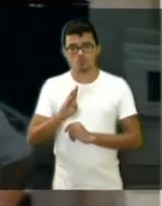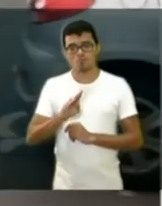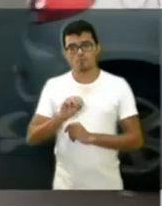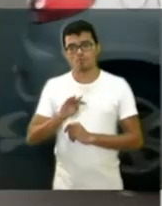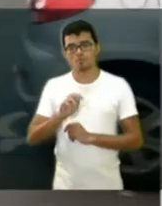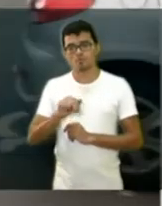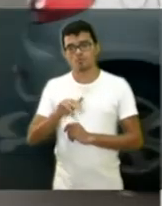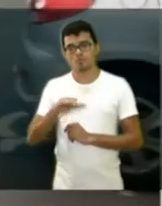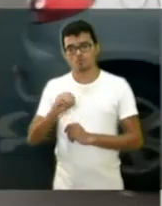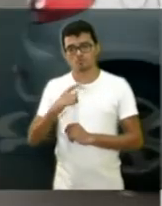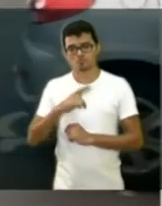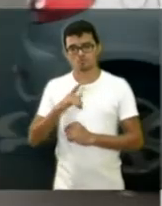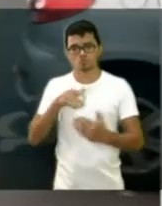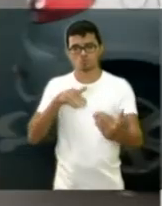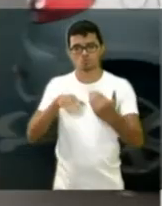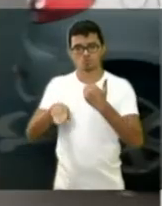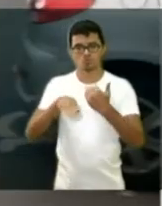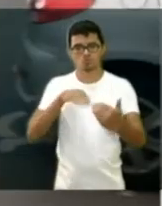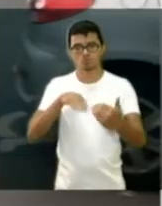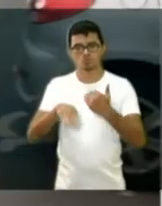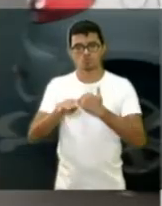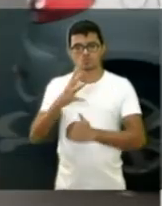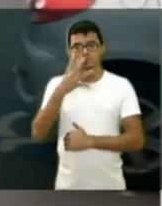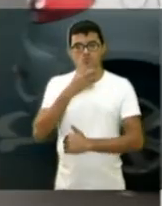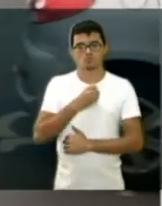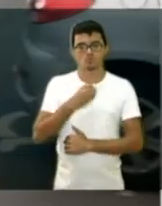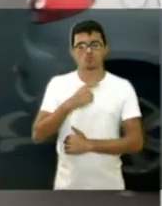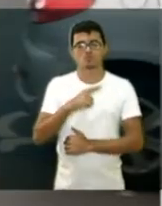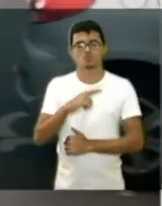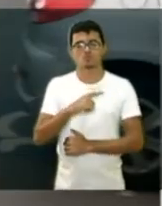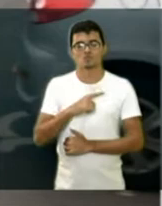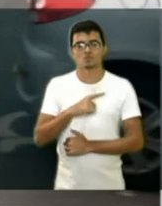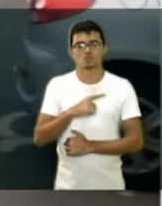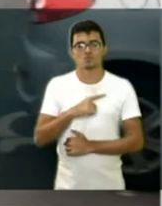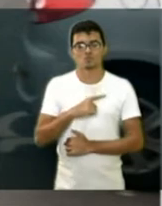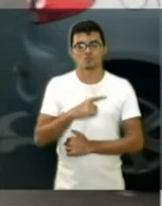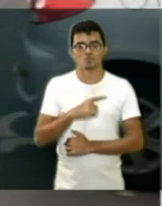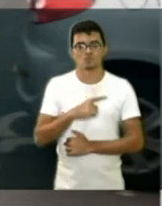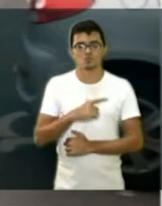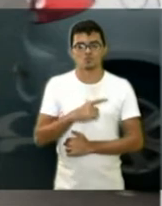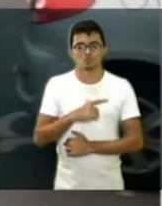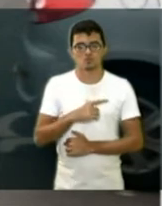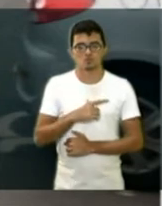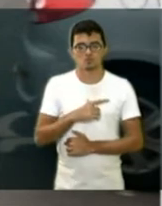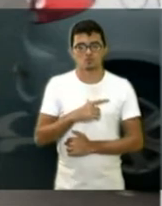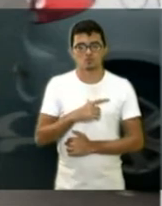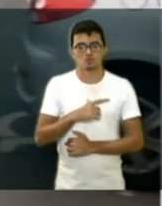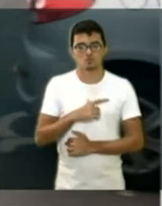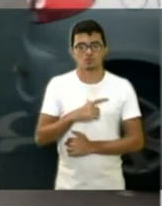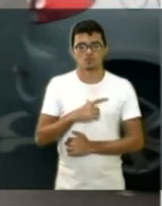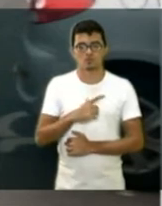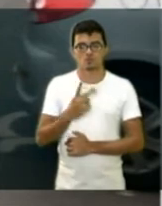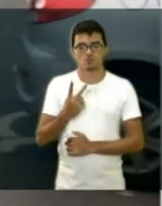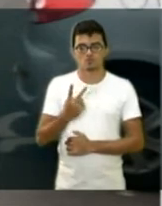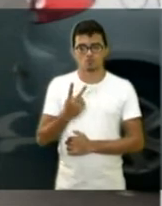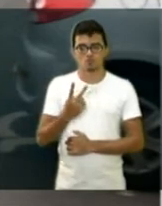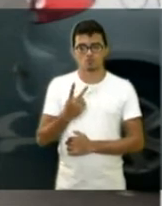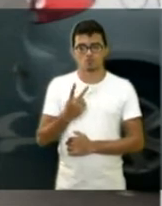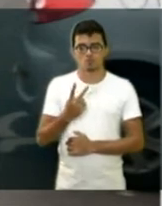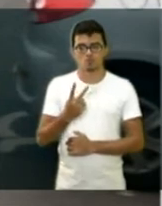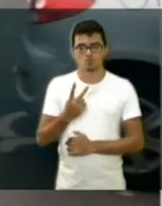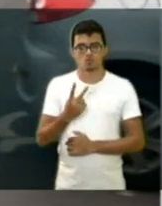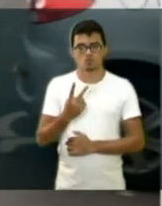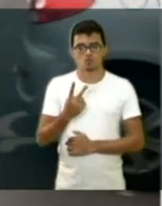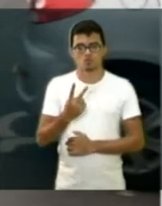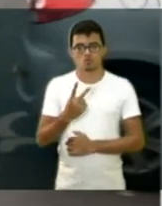daqueles dois condomínios onde o ex-prefeito